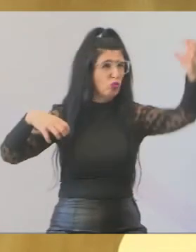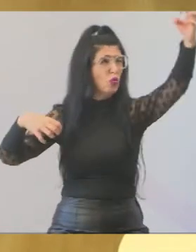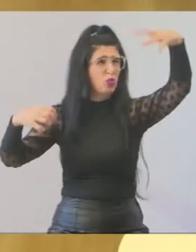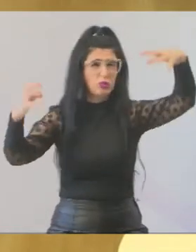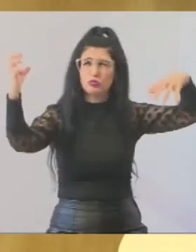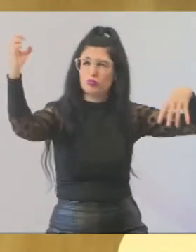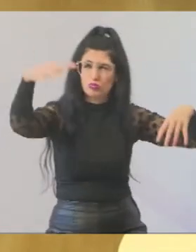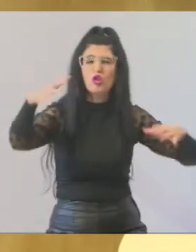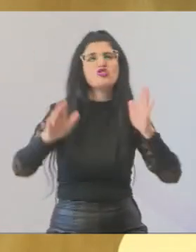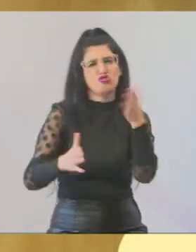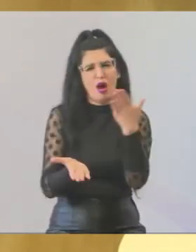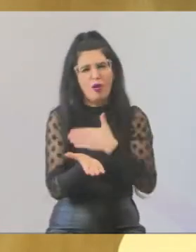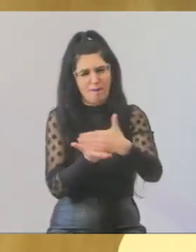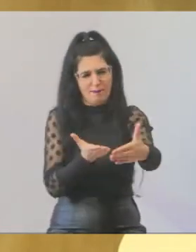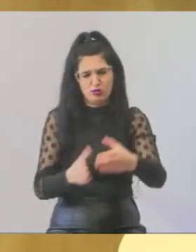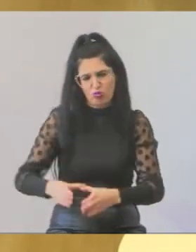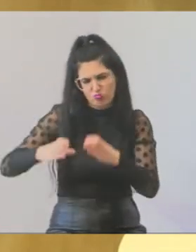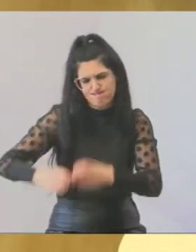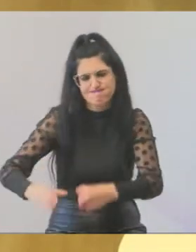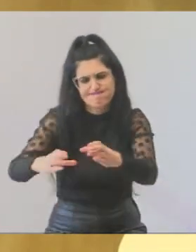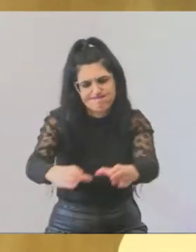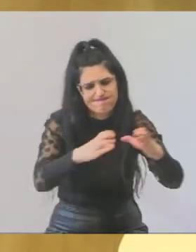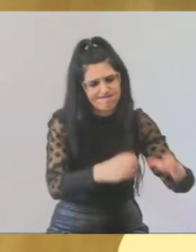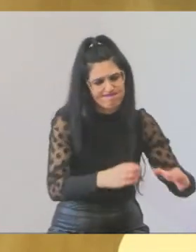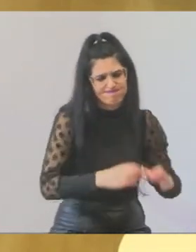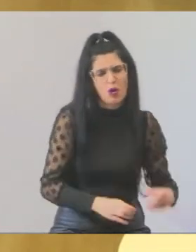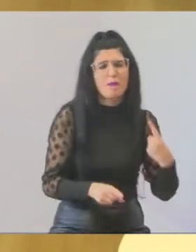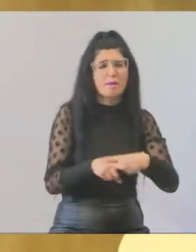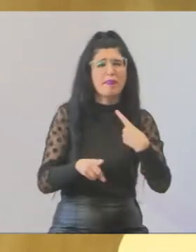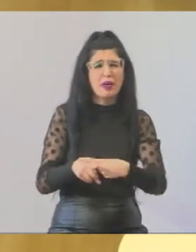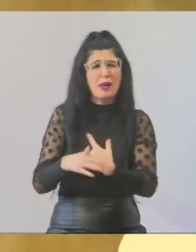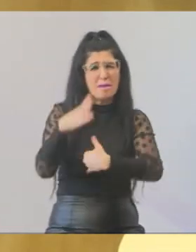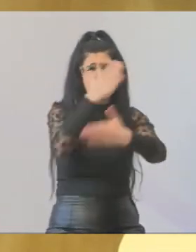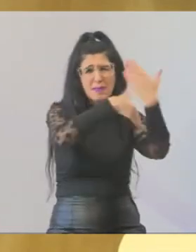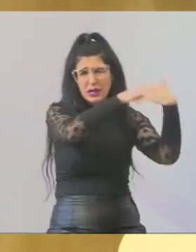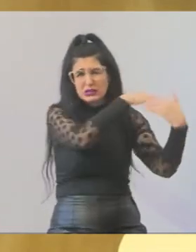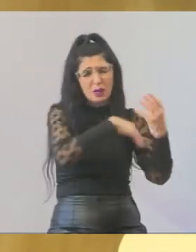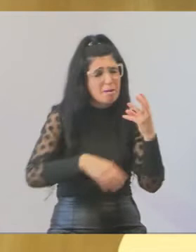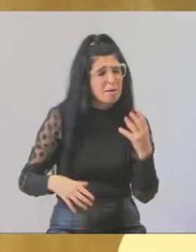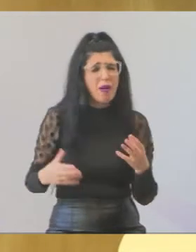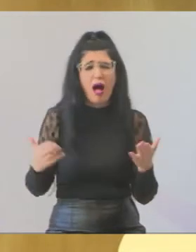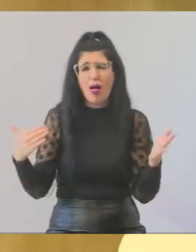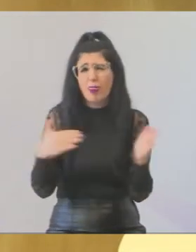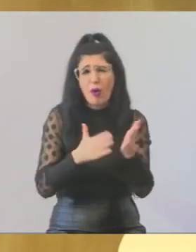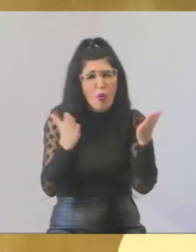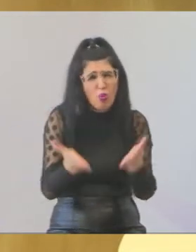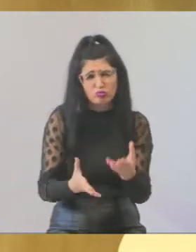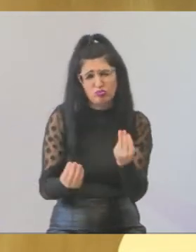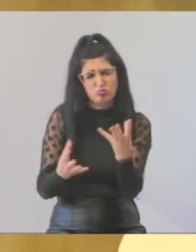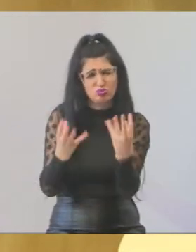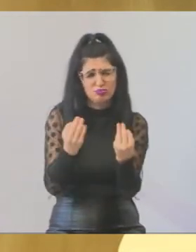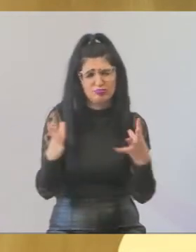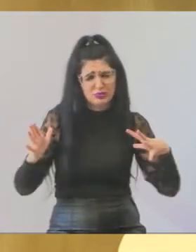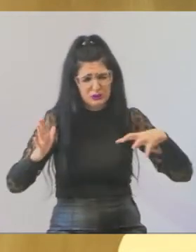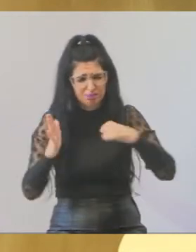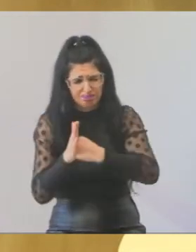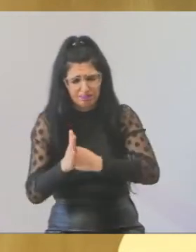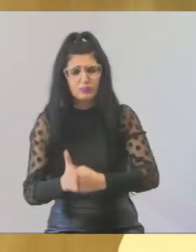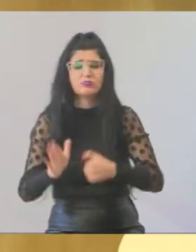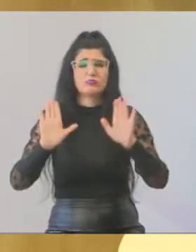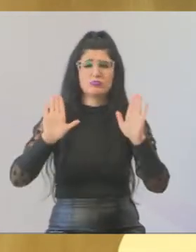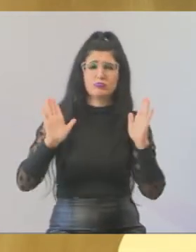sabe que é muito acidente naquele trecho ali, então já está saindo a base, nós vamos continuar fiscalizando,